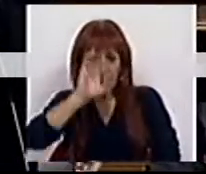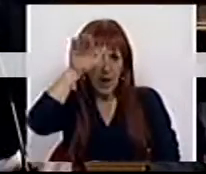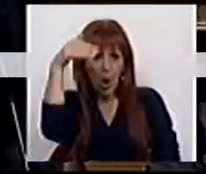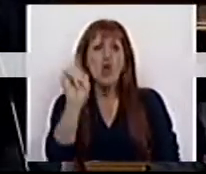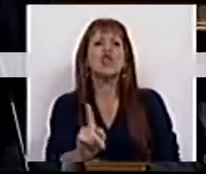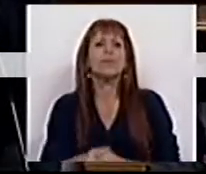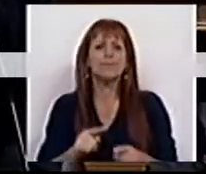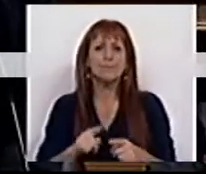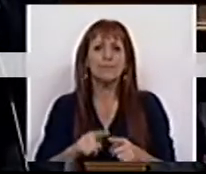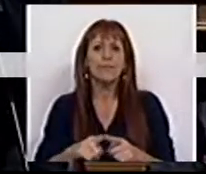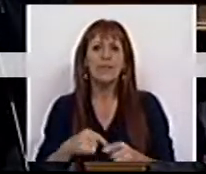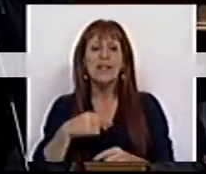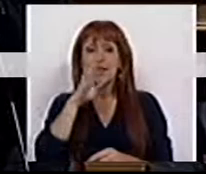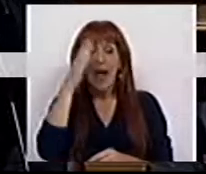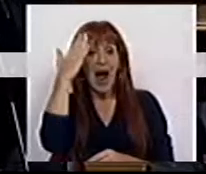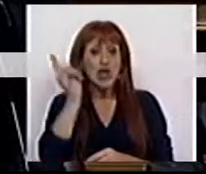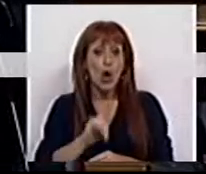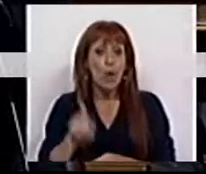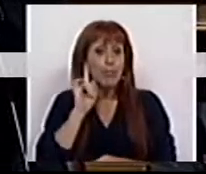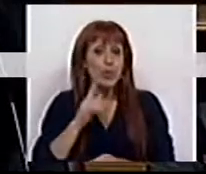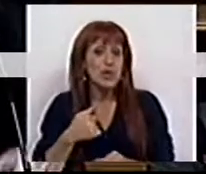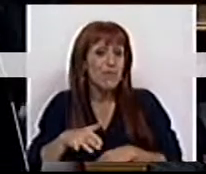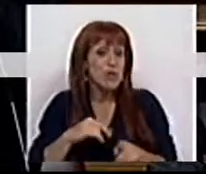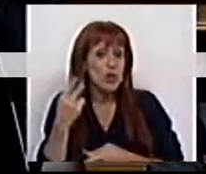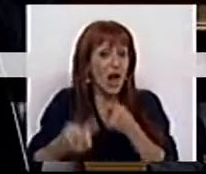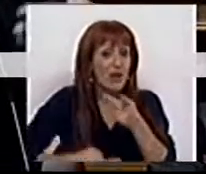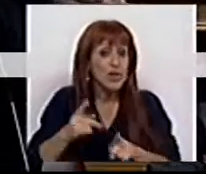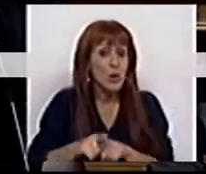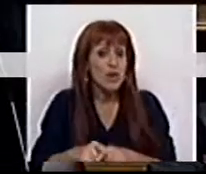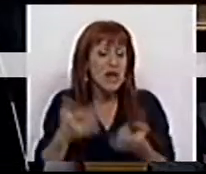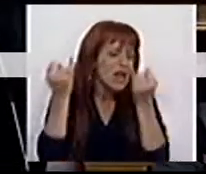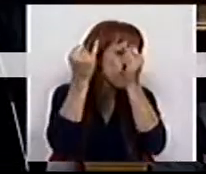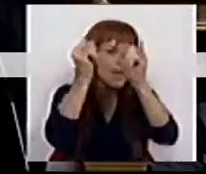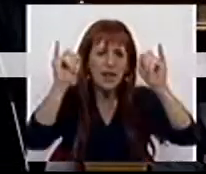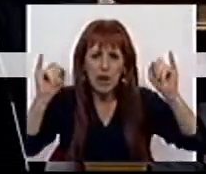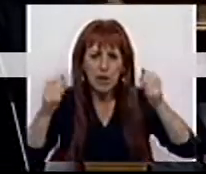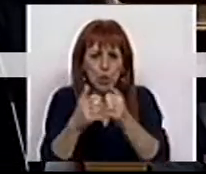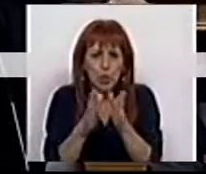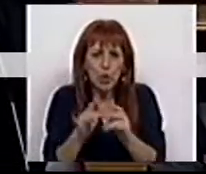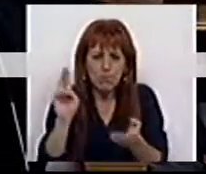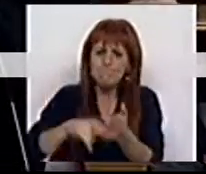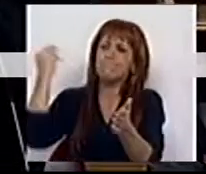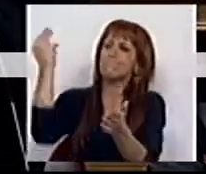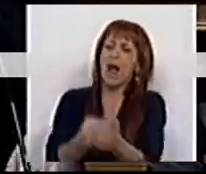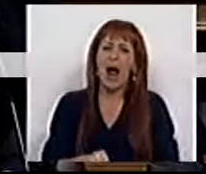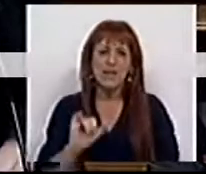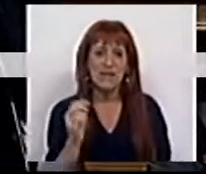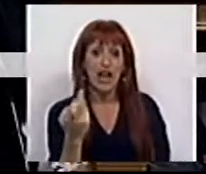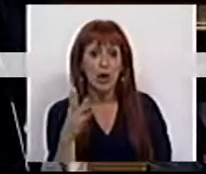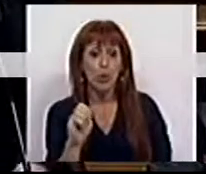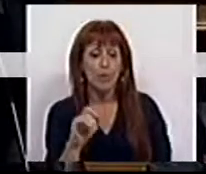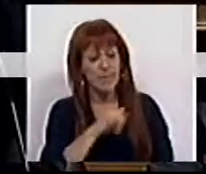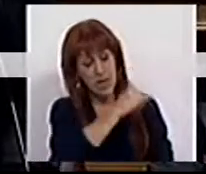primeiro lugar, se considera que é ou não pertinente fazer uma avaliação independente de todo o colapso dos sítios.